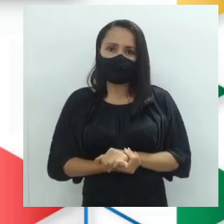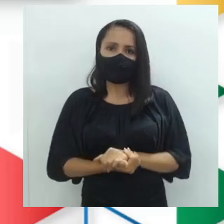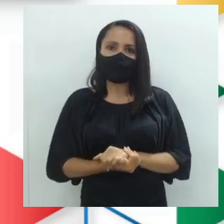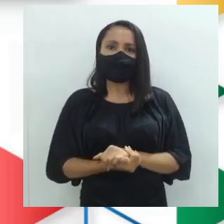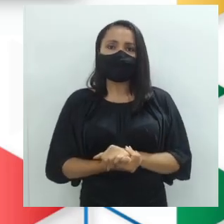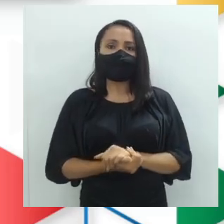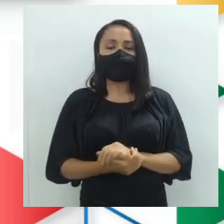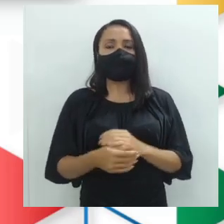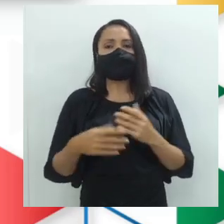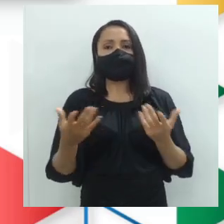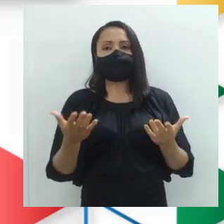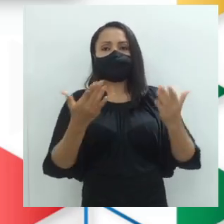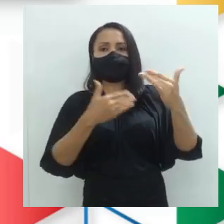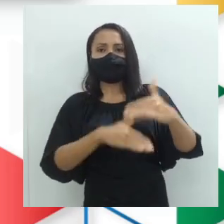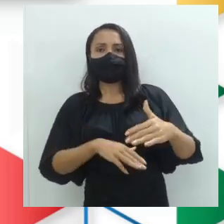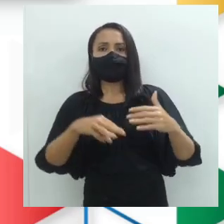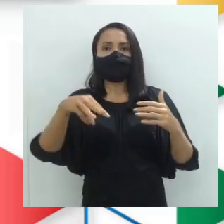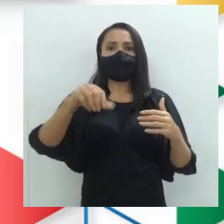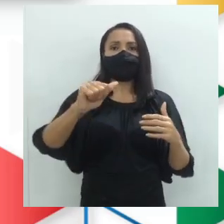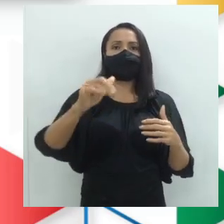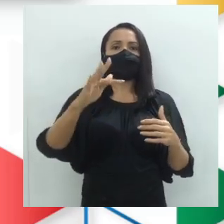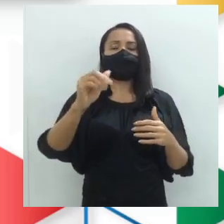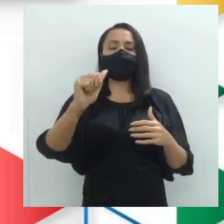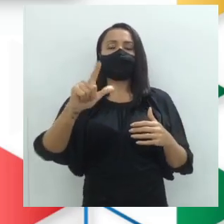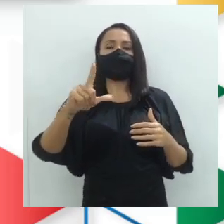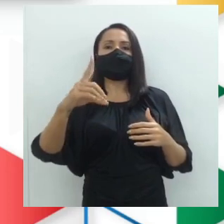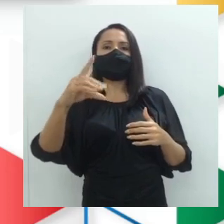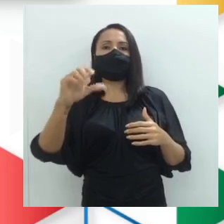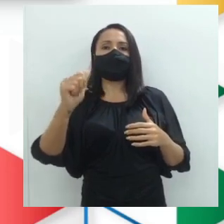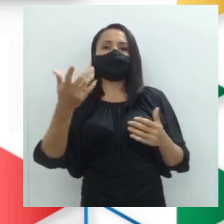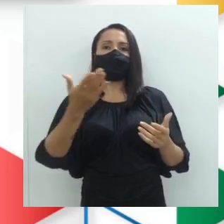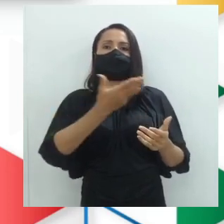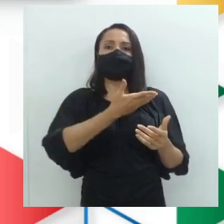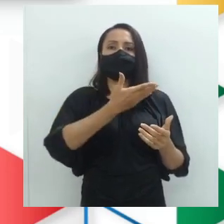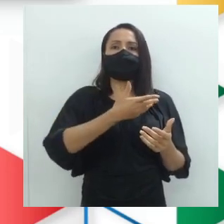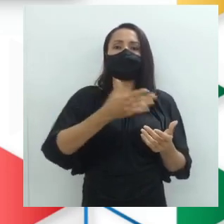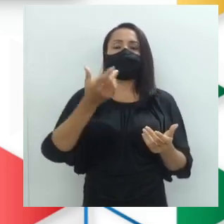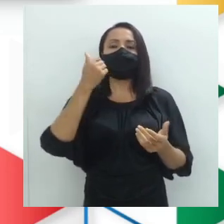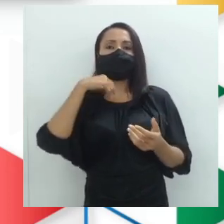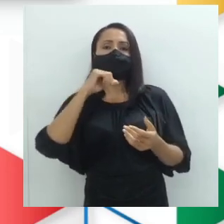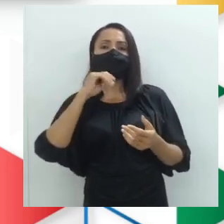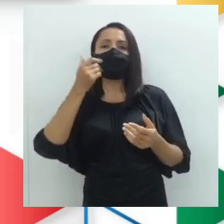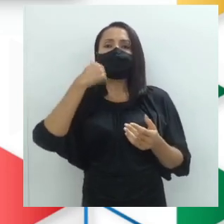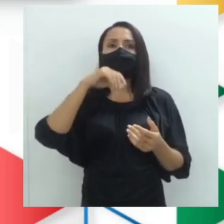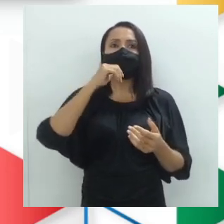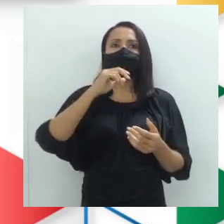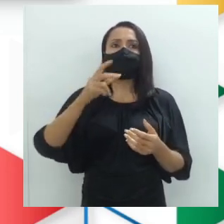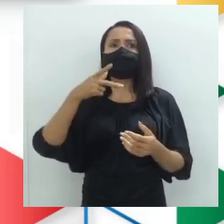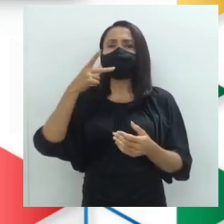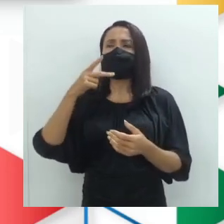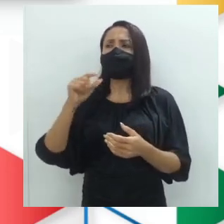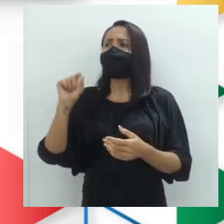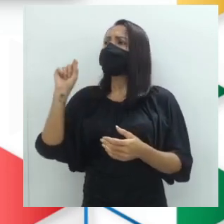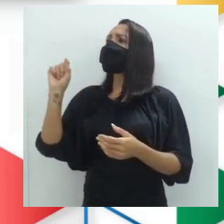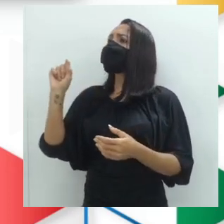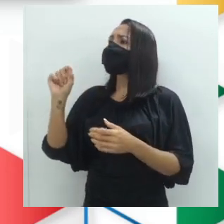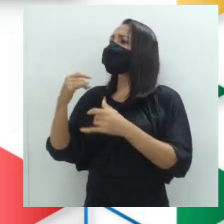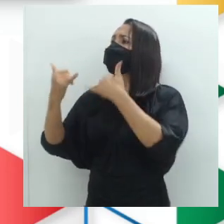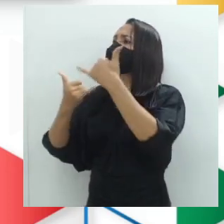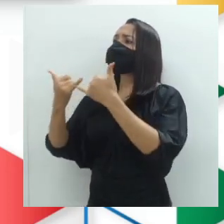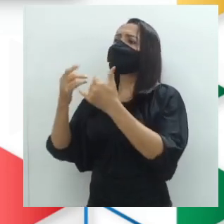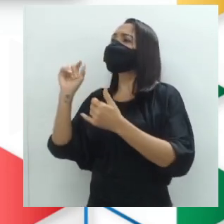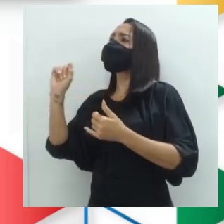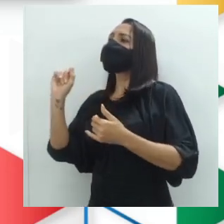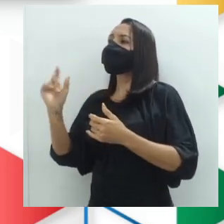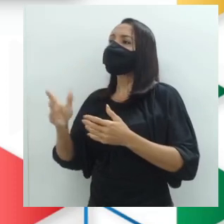prova com Marfalda. Marfalda, os amiguinhos e a mãe, né? Aí a mãe diz, do que vocês estão brincando?